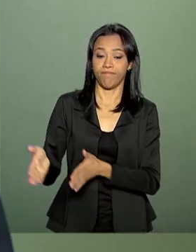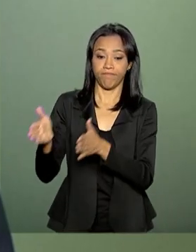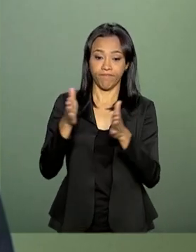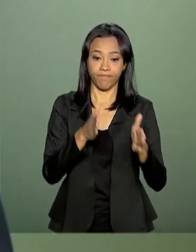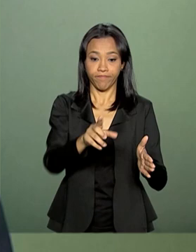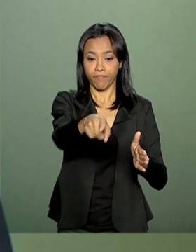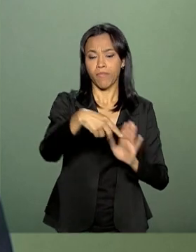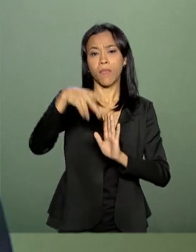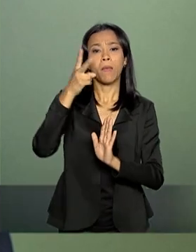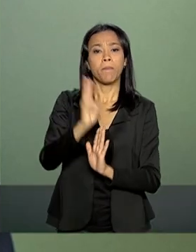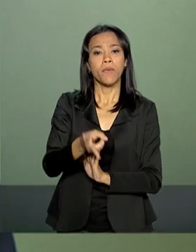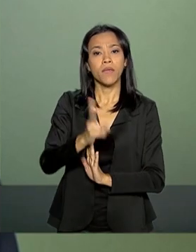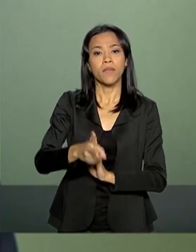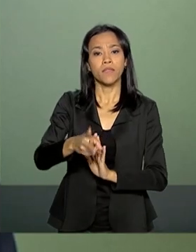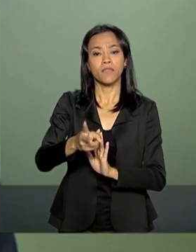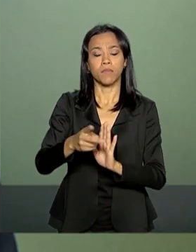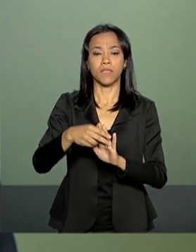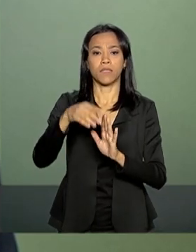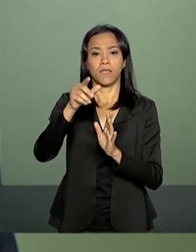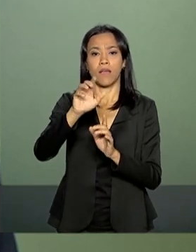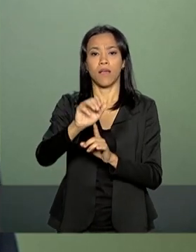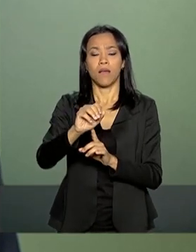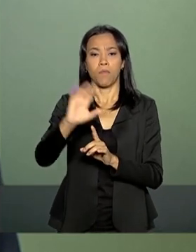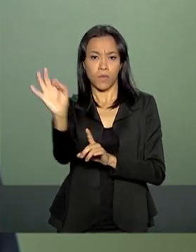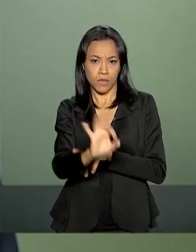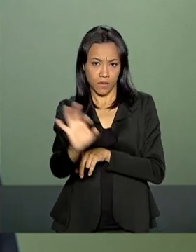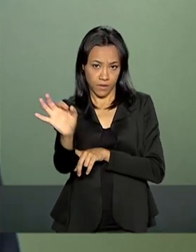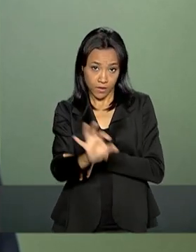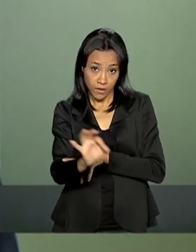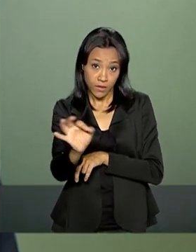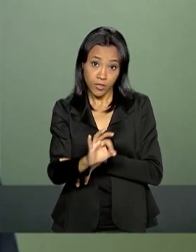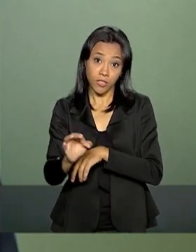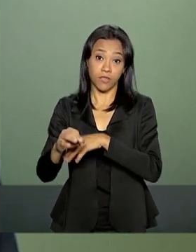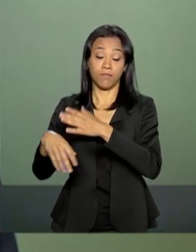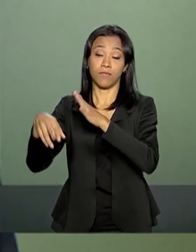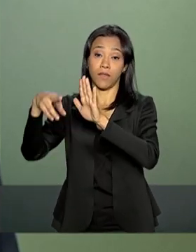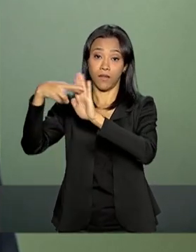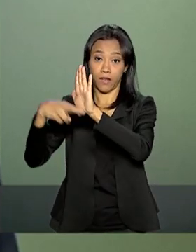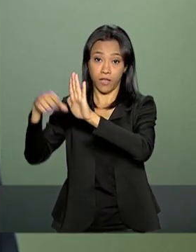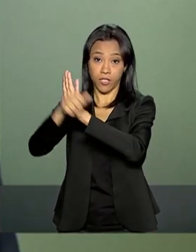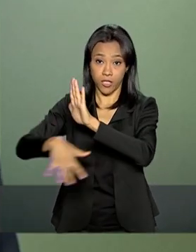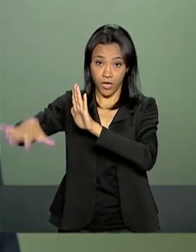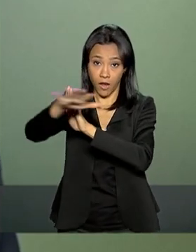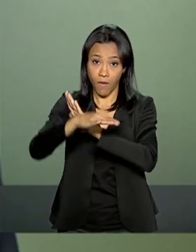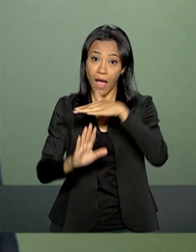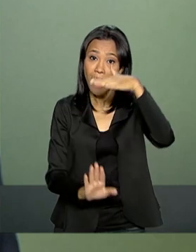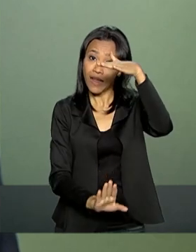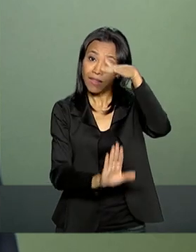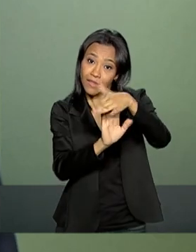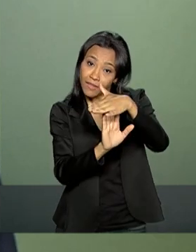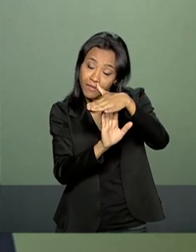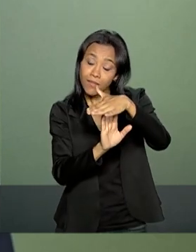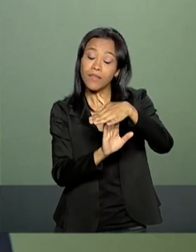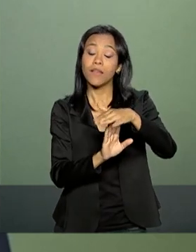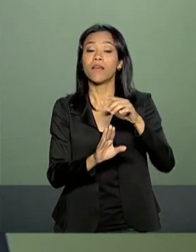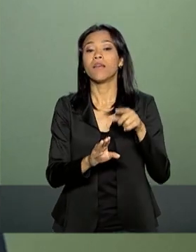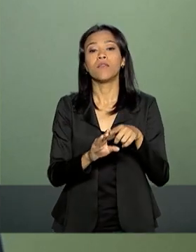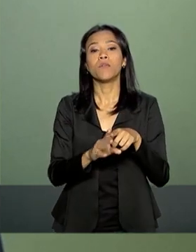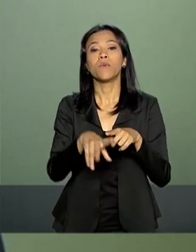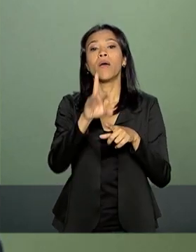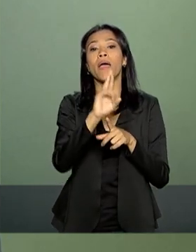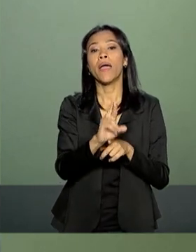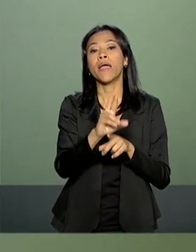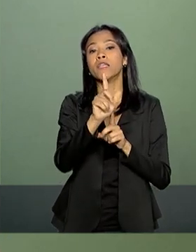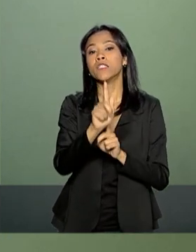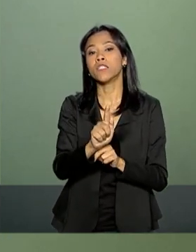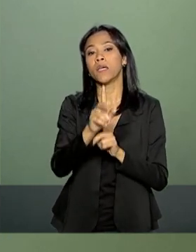exatamente as mesmas alíquotas que os servidores do regime geral até o teto do RGPS. A partir do teto do RGPS,